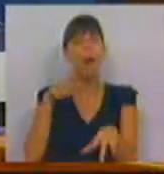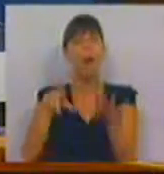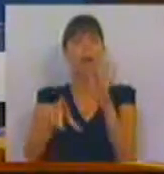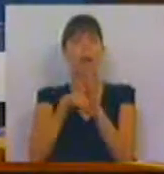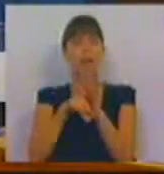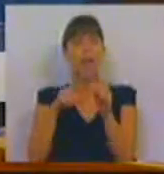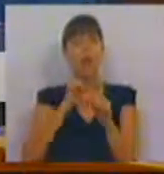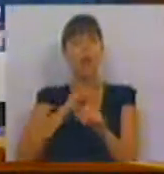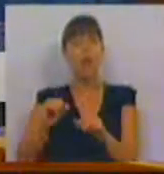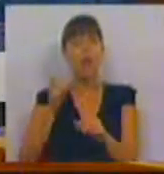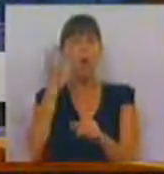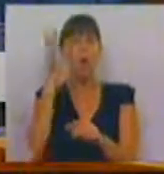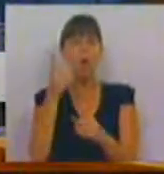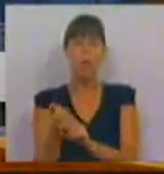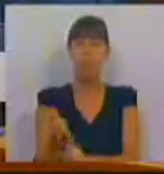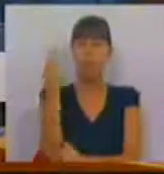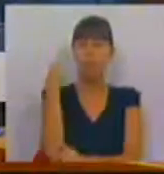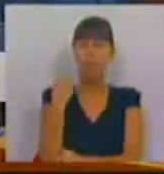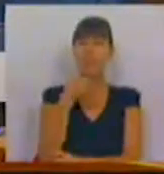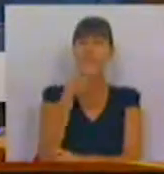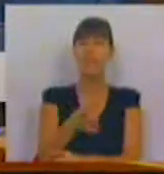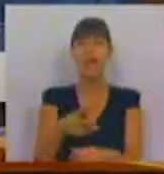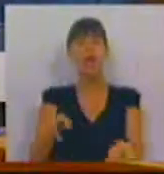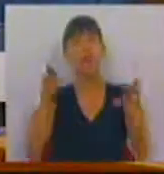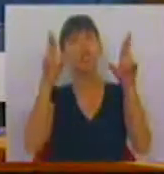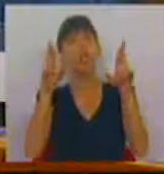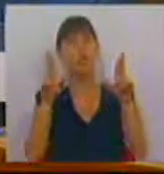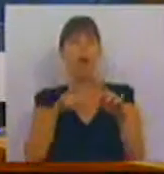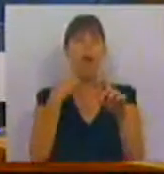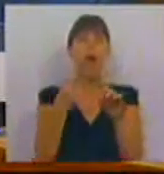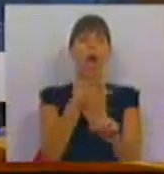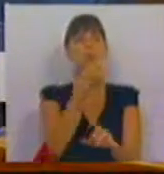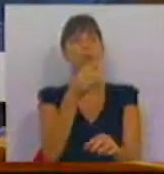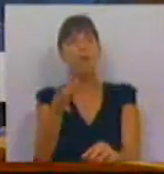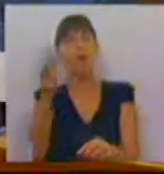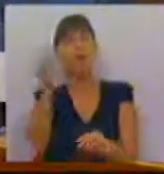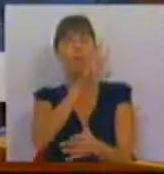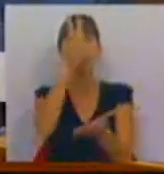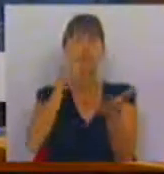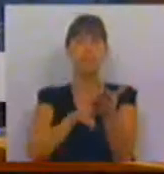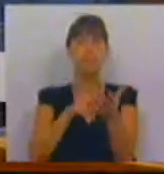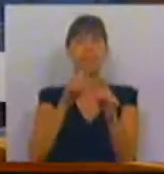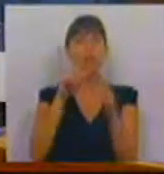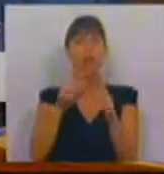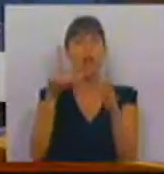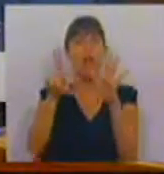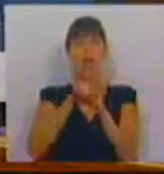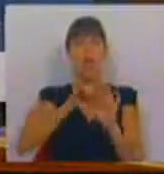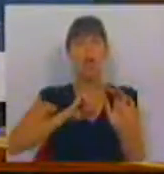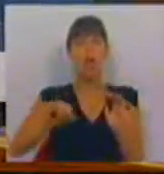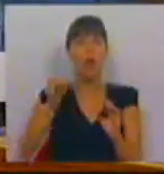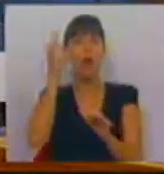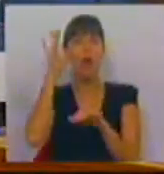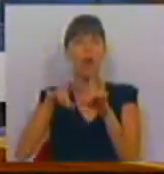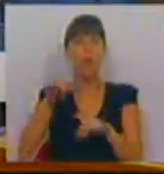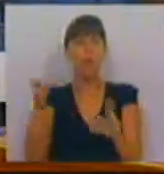contra o enriquecimento ilícito. O ano passado dizia, espera-se assim que em 2014 seja aprovada no âmbito parlamentar a lei contra o enriquecimento